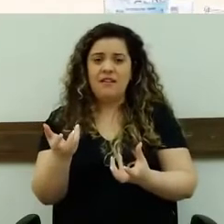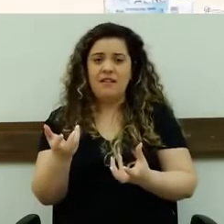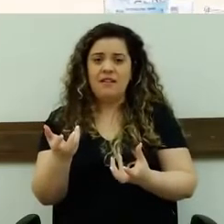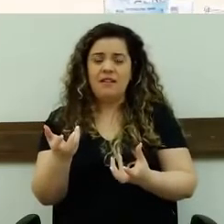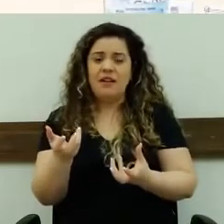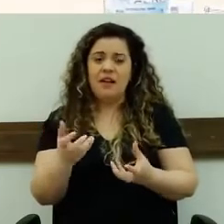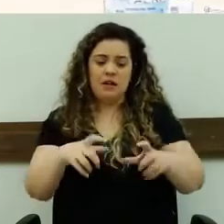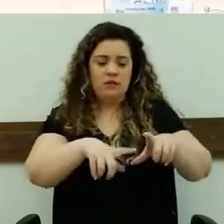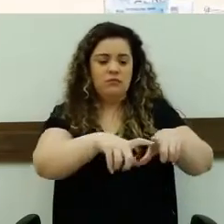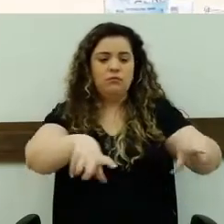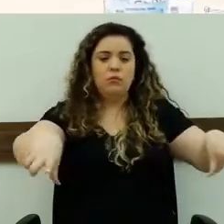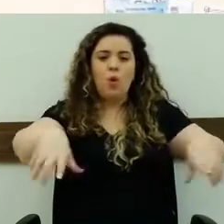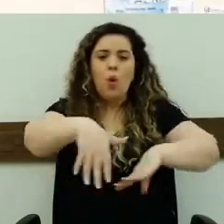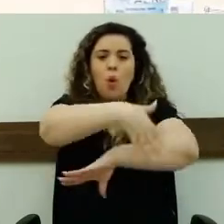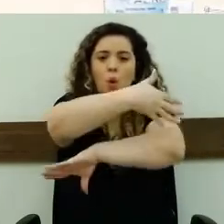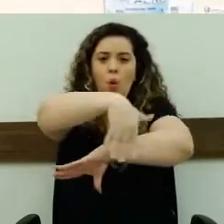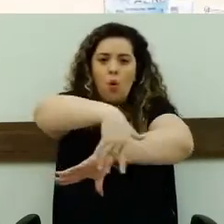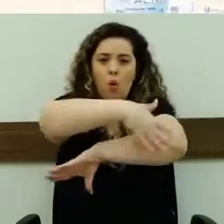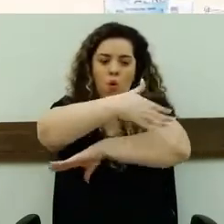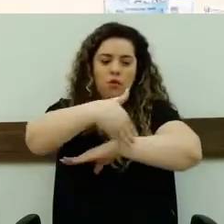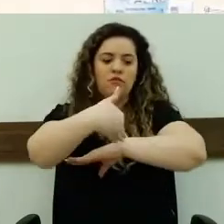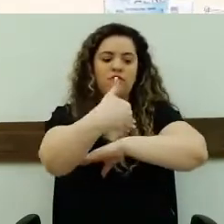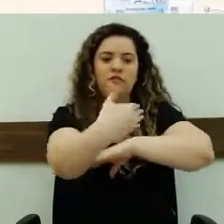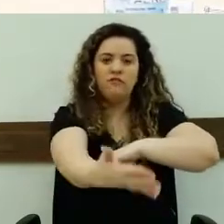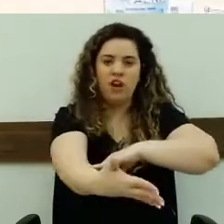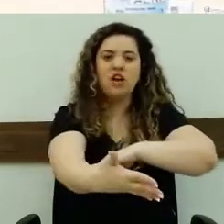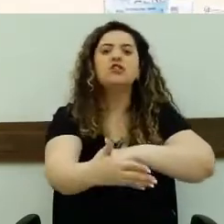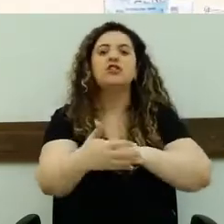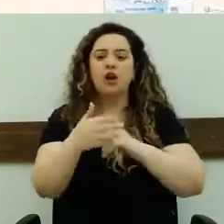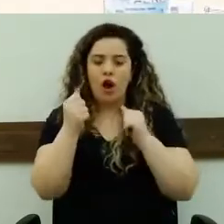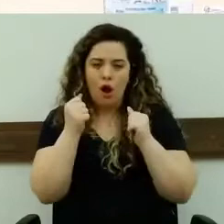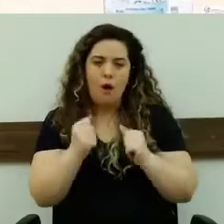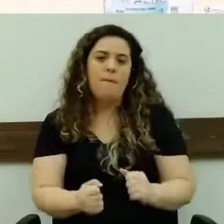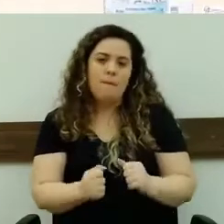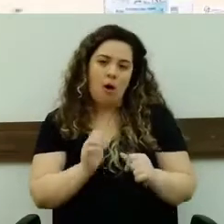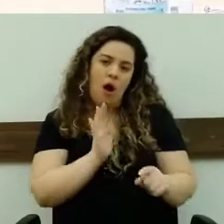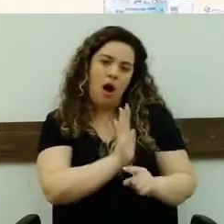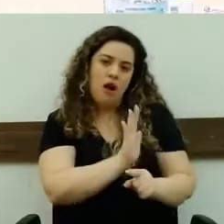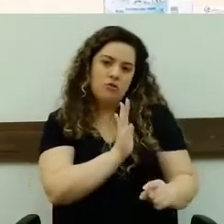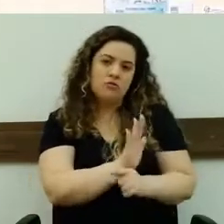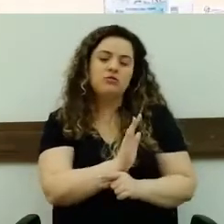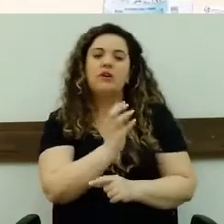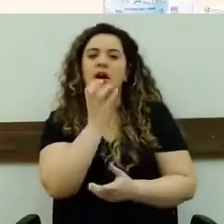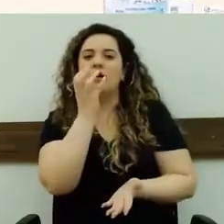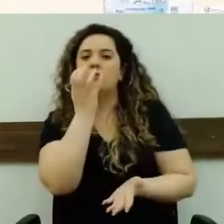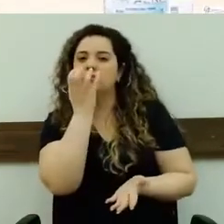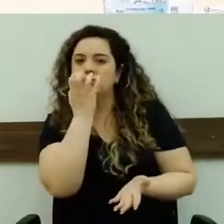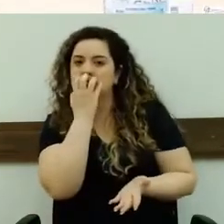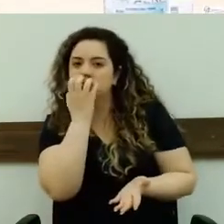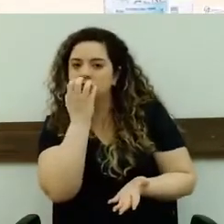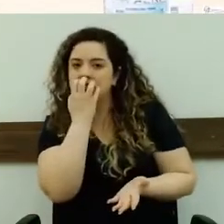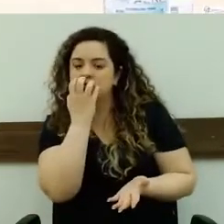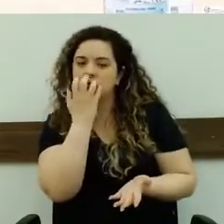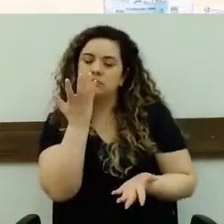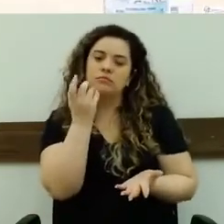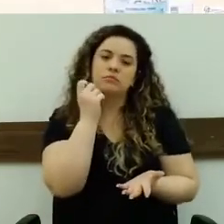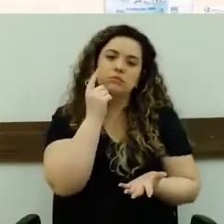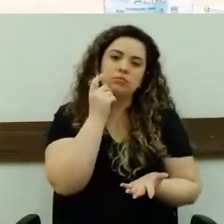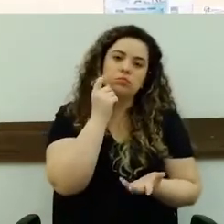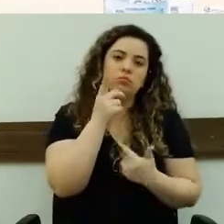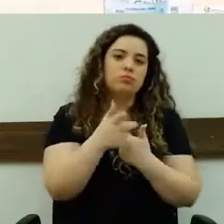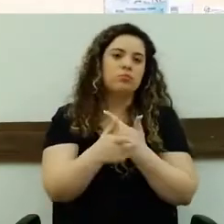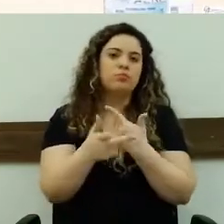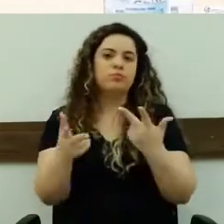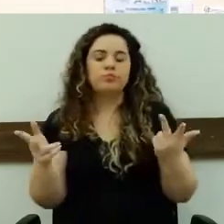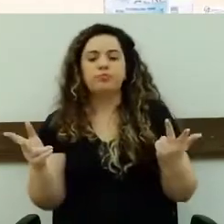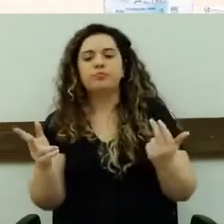na sua calçada você possa fazer essa caridade com o animal, caso. abrigar ele ali em frente à sua casa. Então, esse